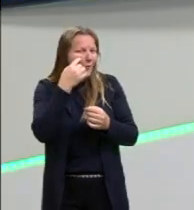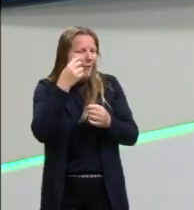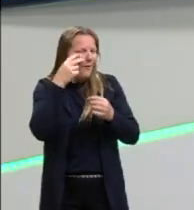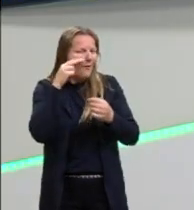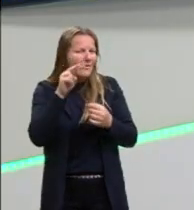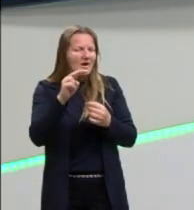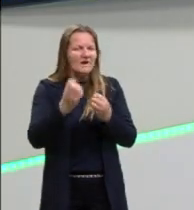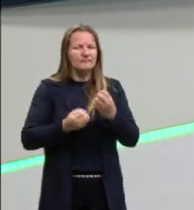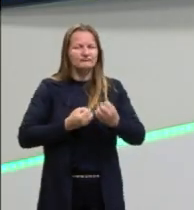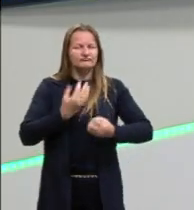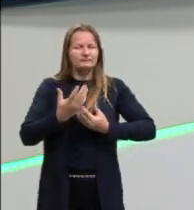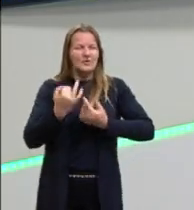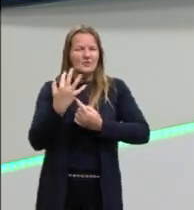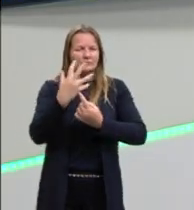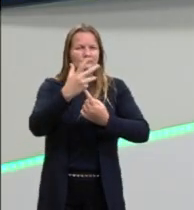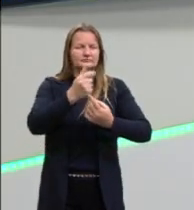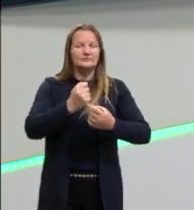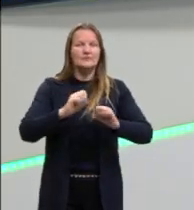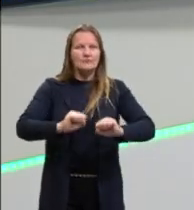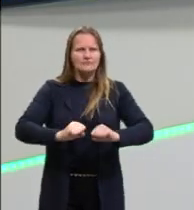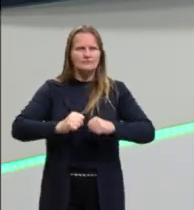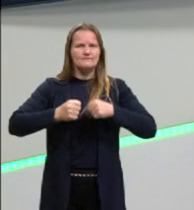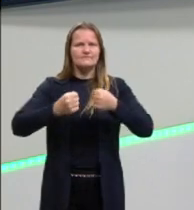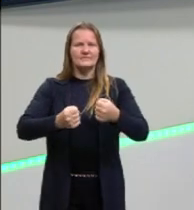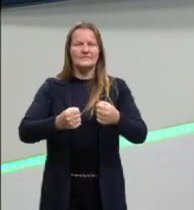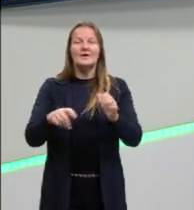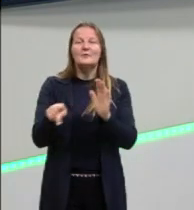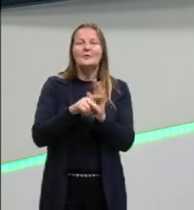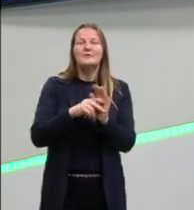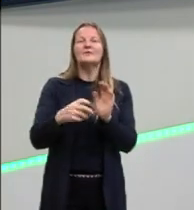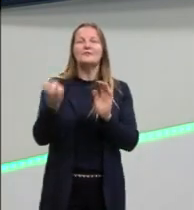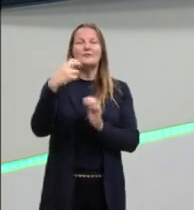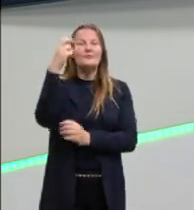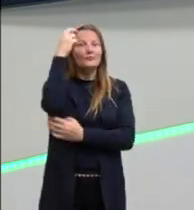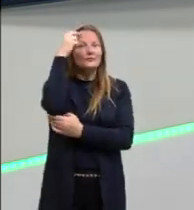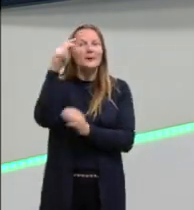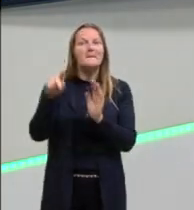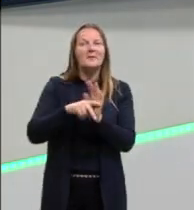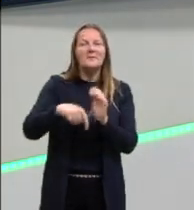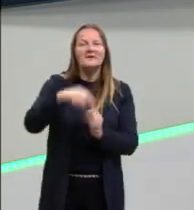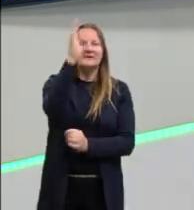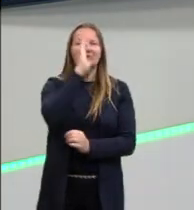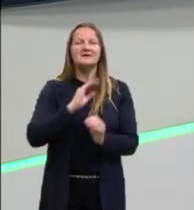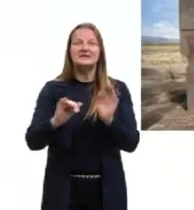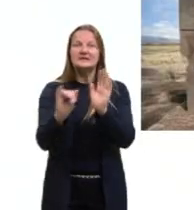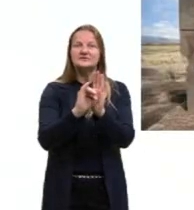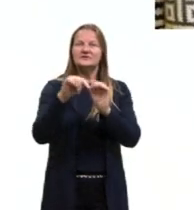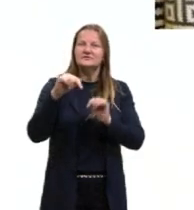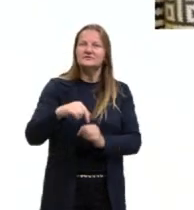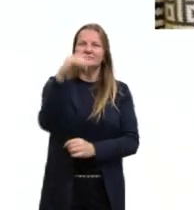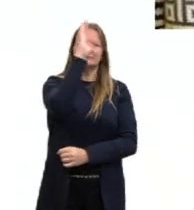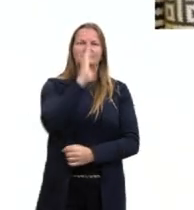justamente poder fortalecer, né? A nossa cultura, a nossa identidade, tá?